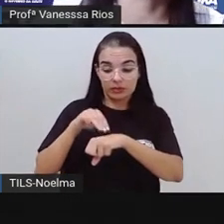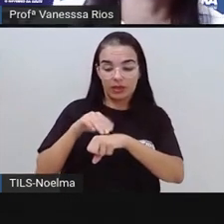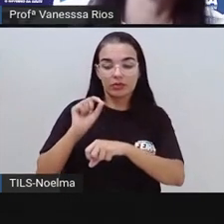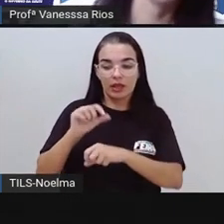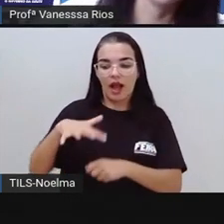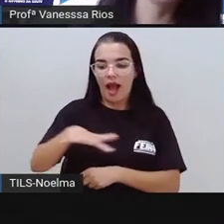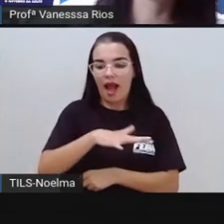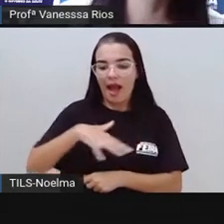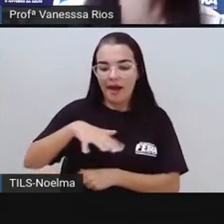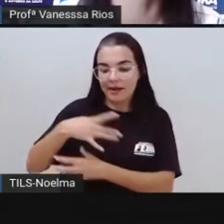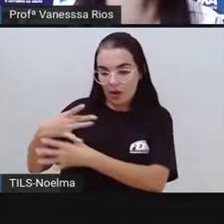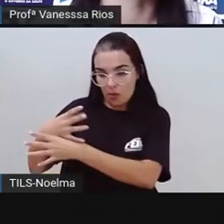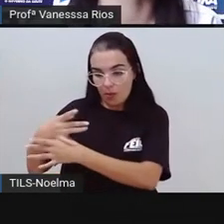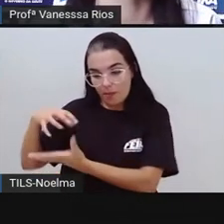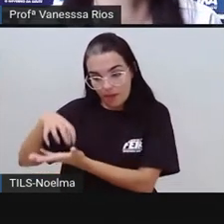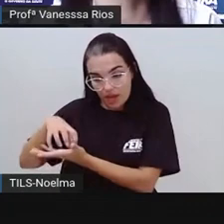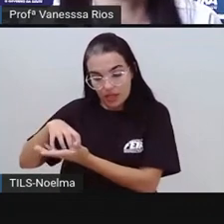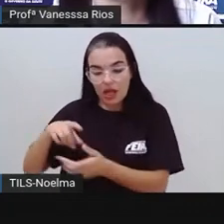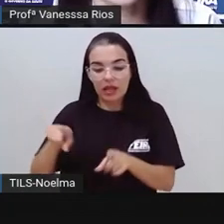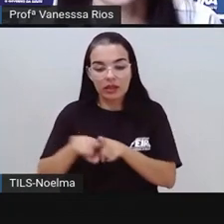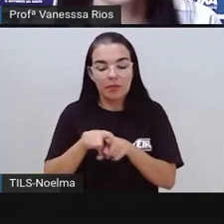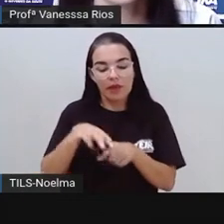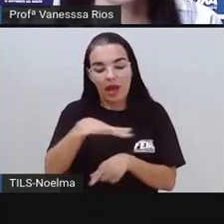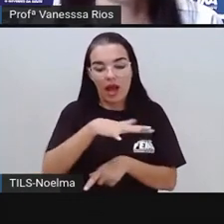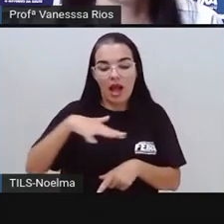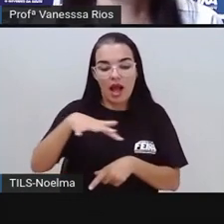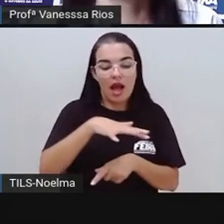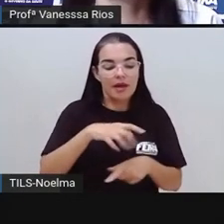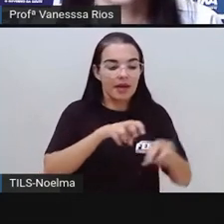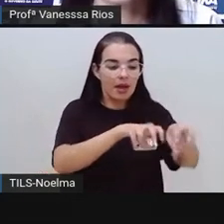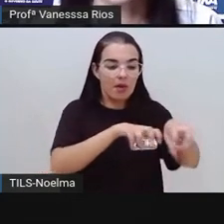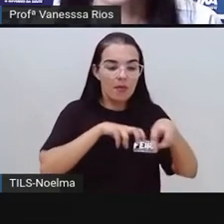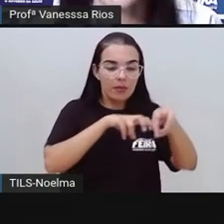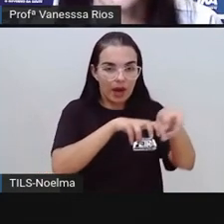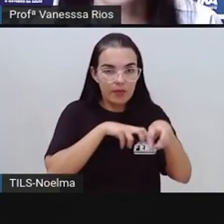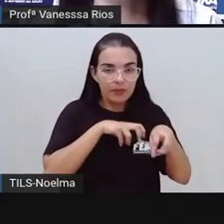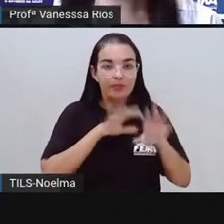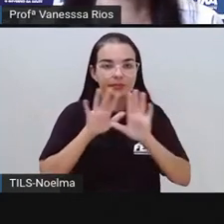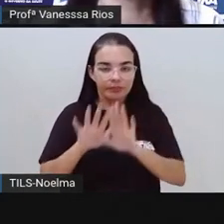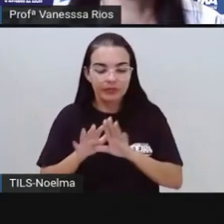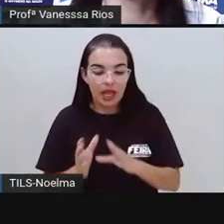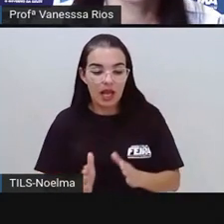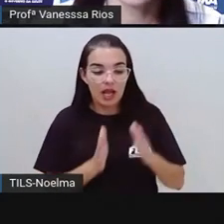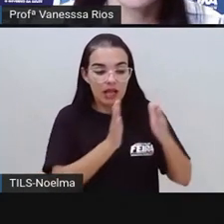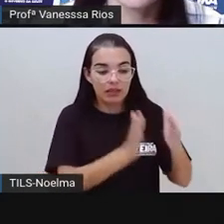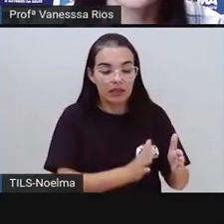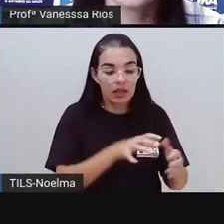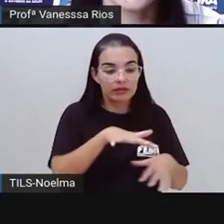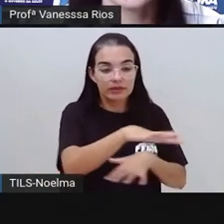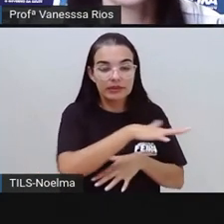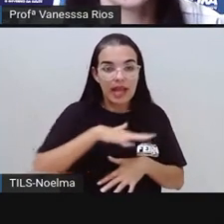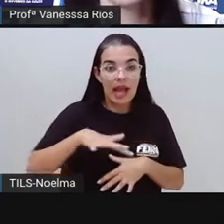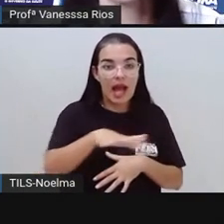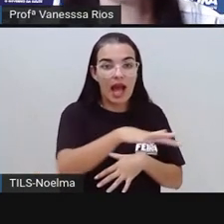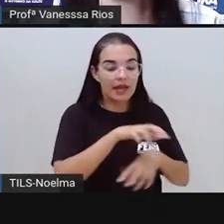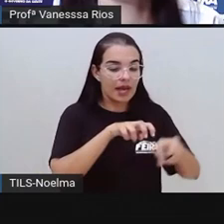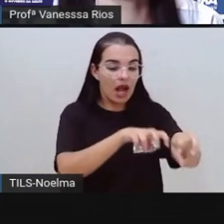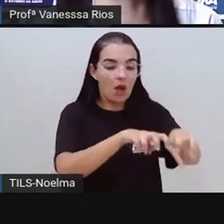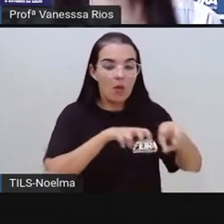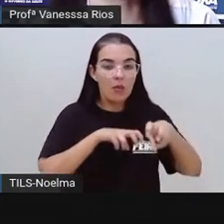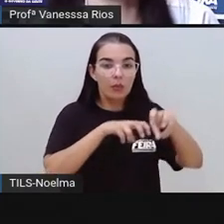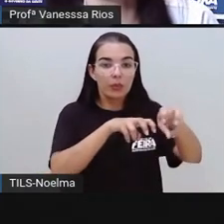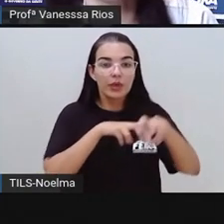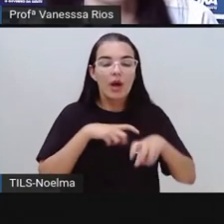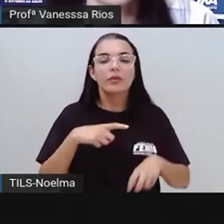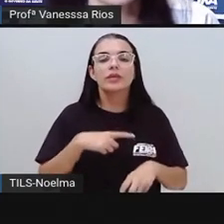área urbana e área rural. Dentro da área rural estão justamente as regiões